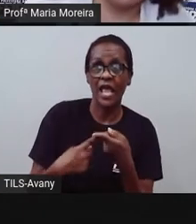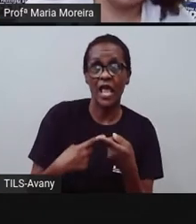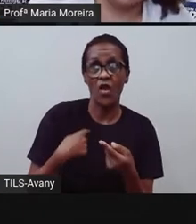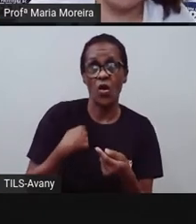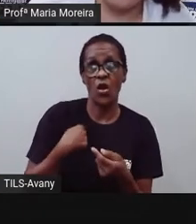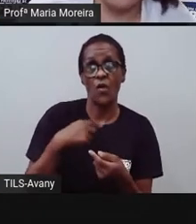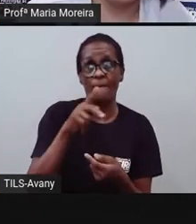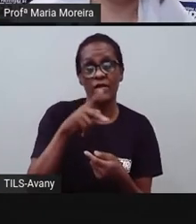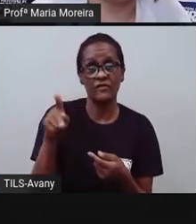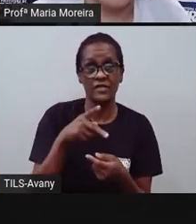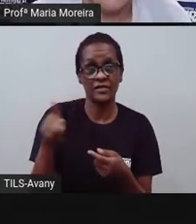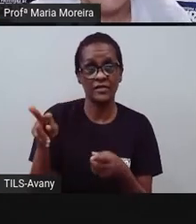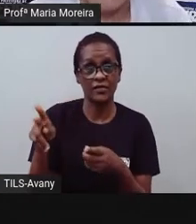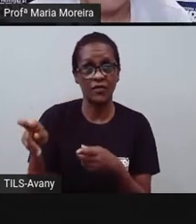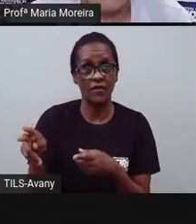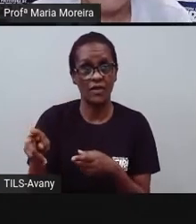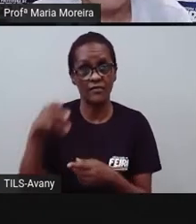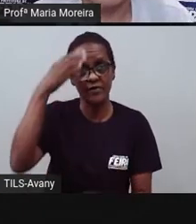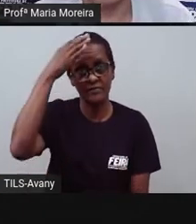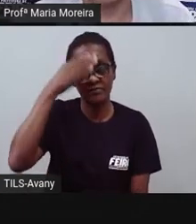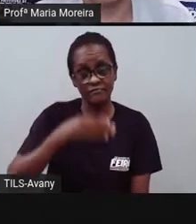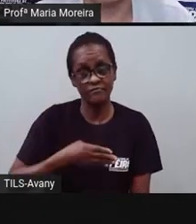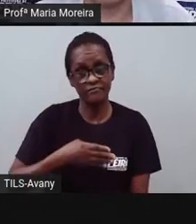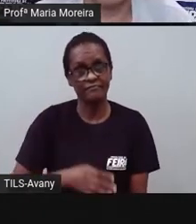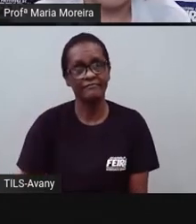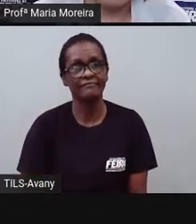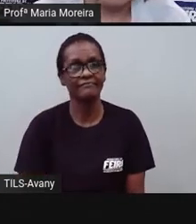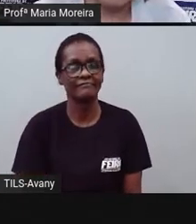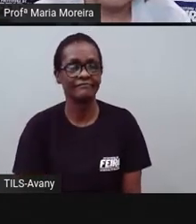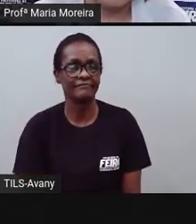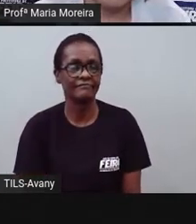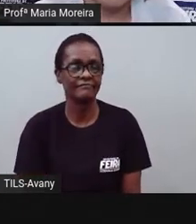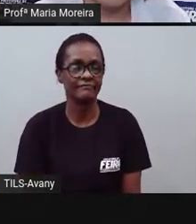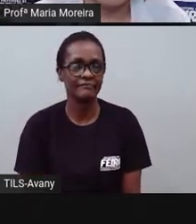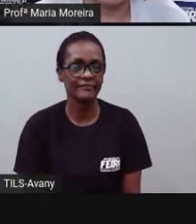ela é formal. Então, vamos lá?